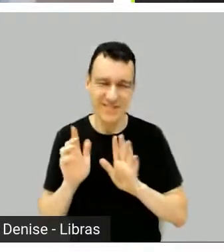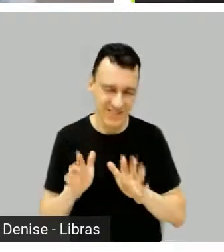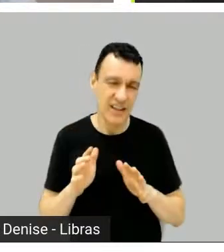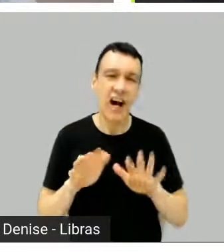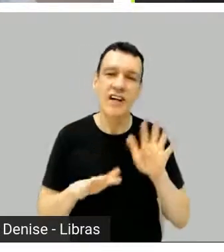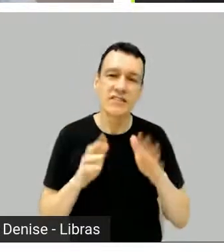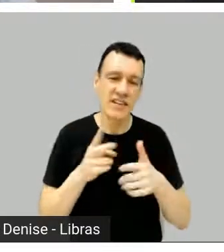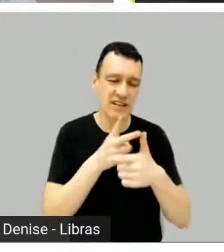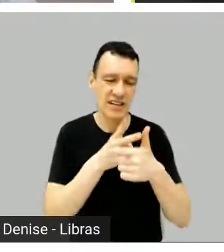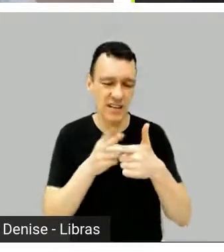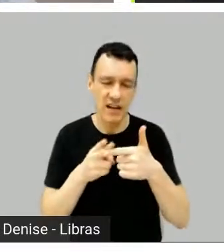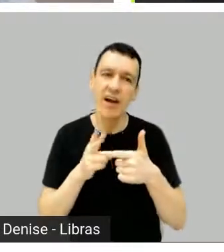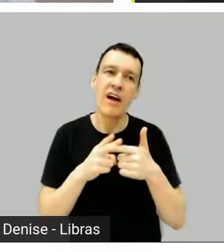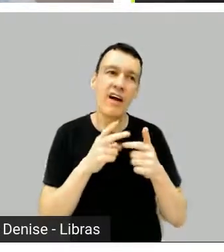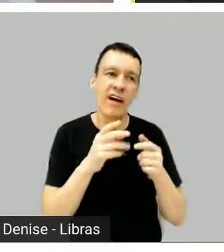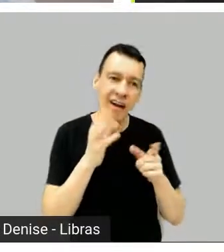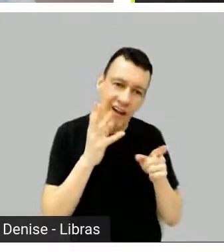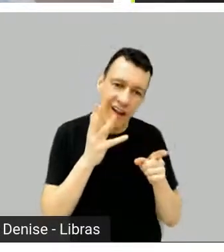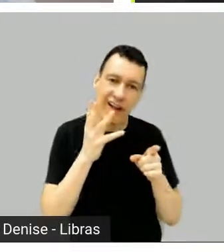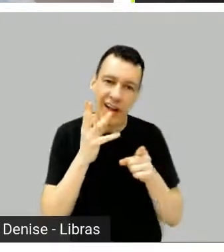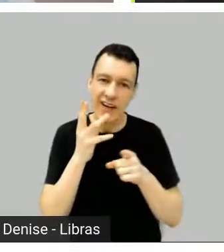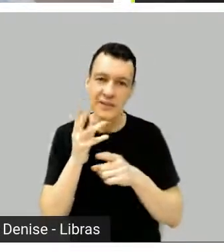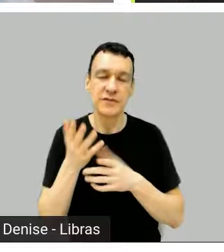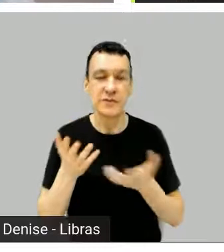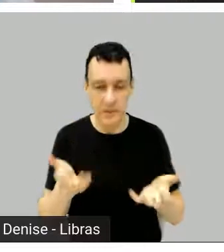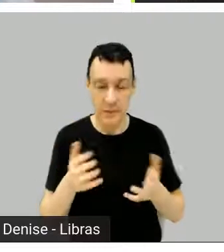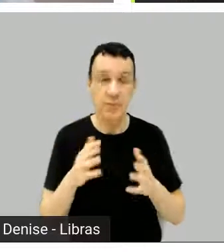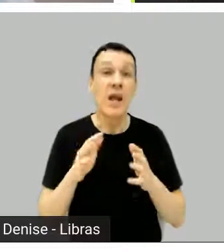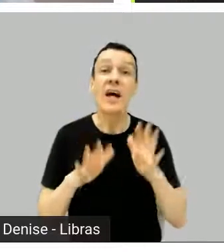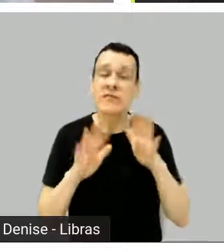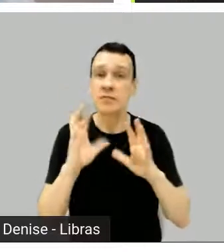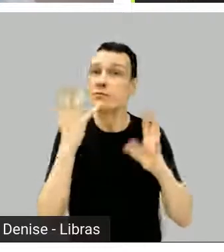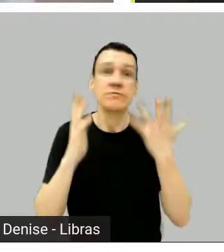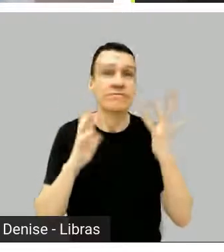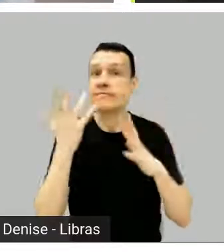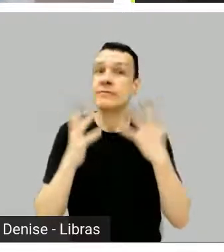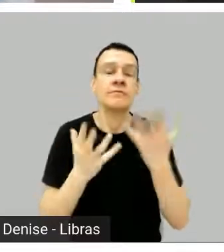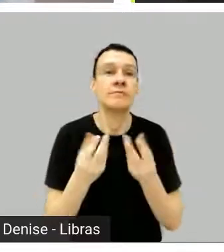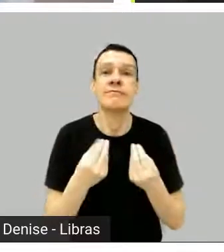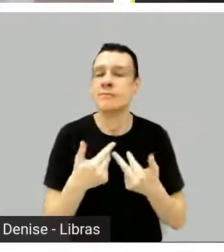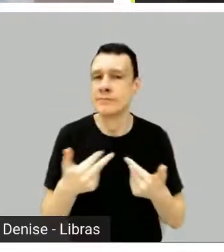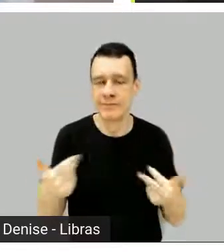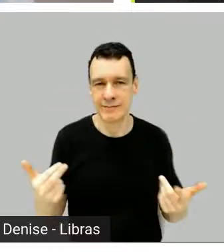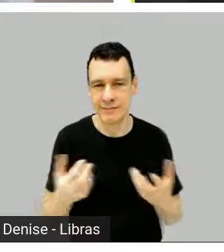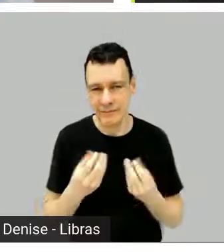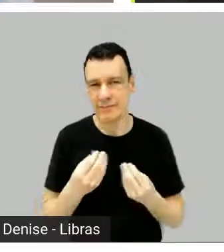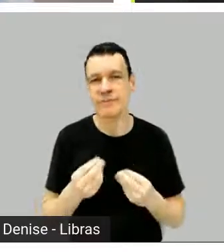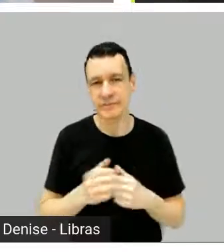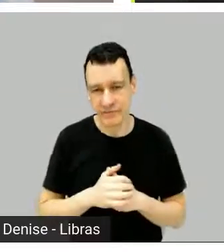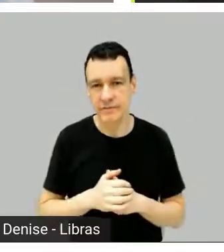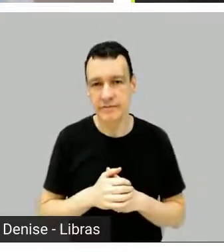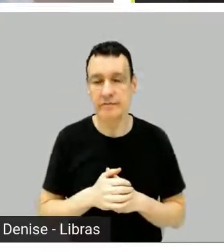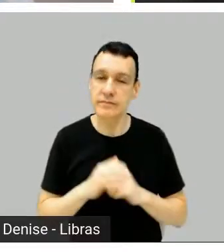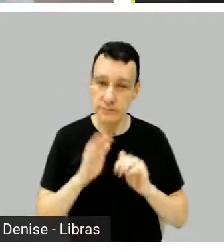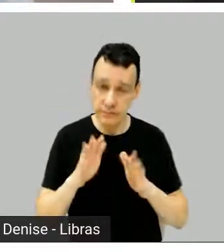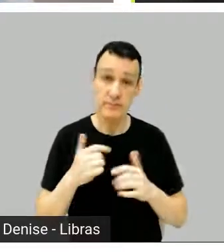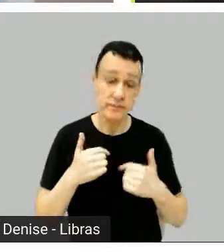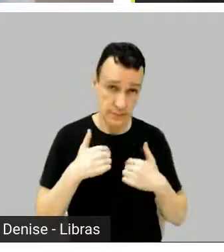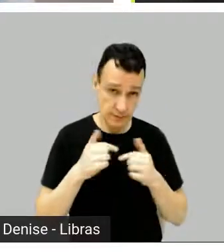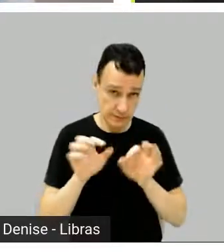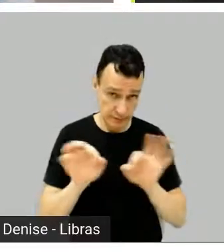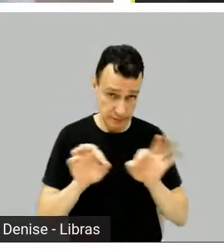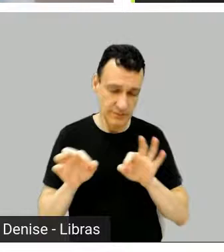é o novela mesmo, que acontece menos coisa. A gente, só o fato de que eu estruturei a Garota da Mota para ter